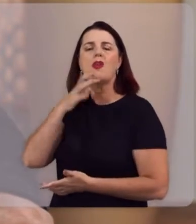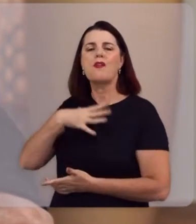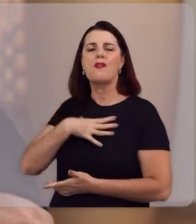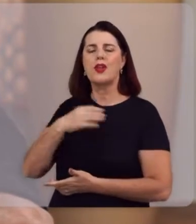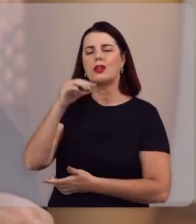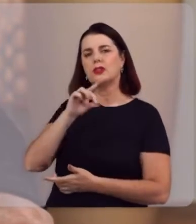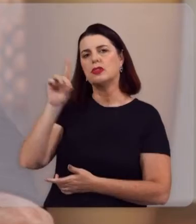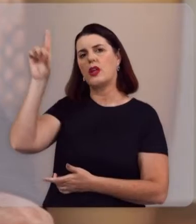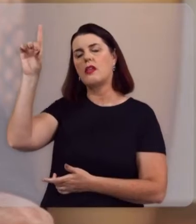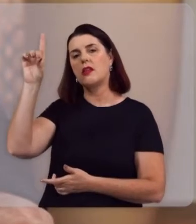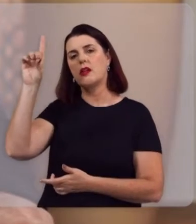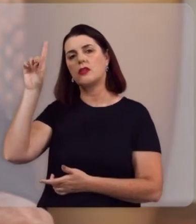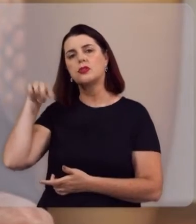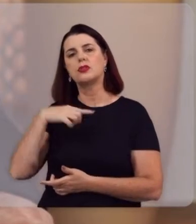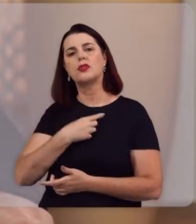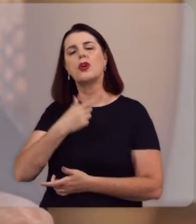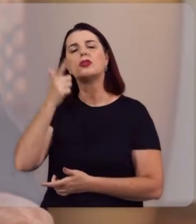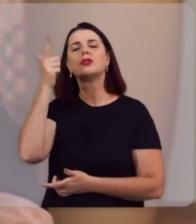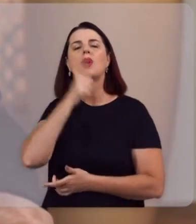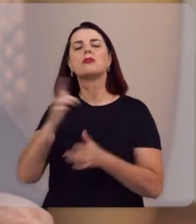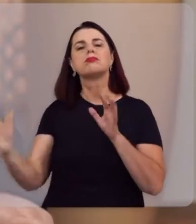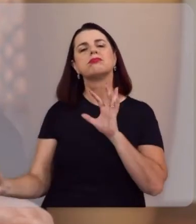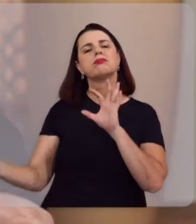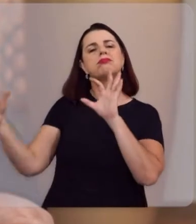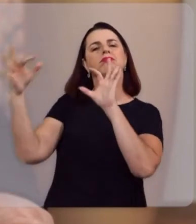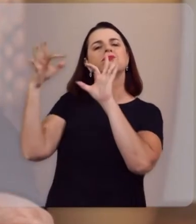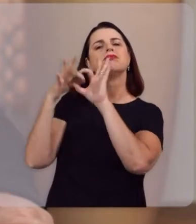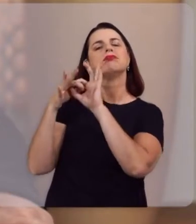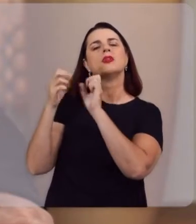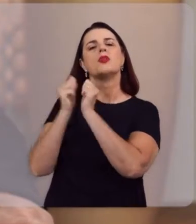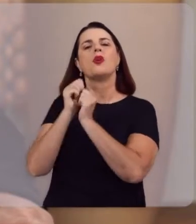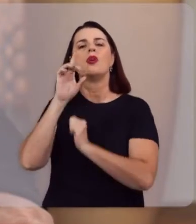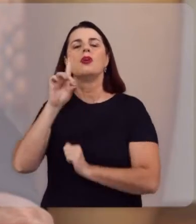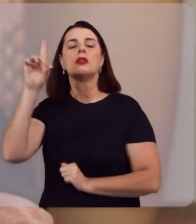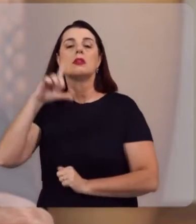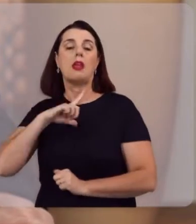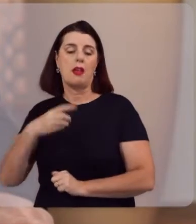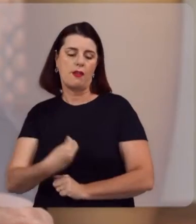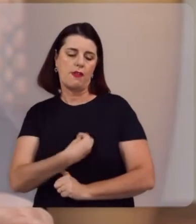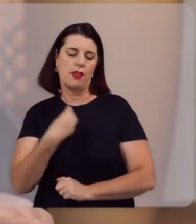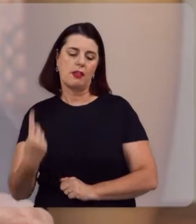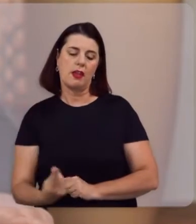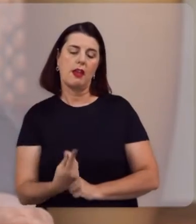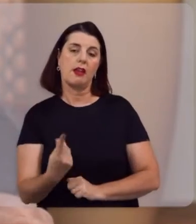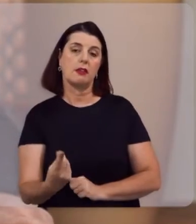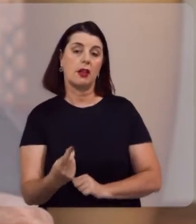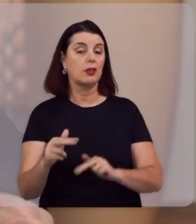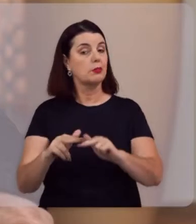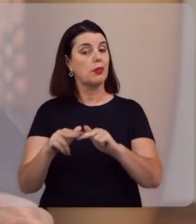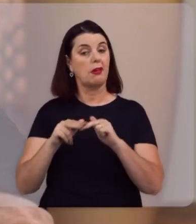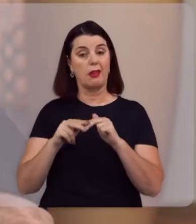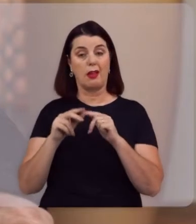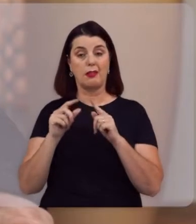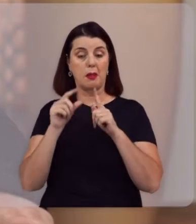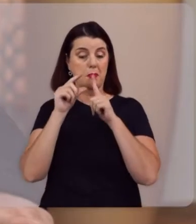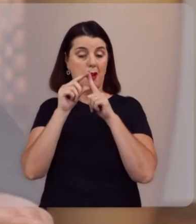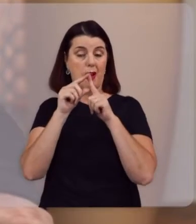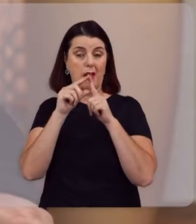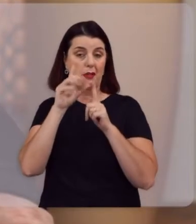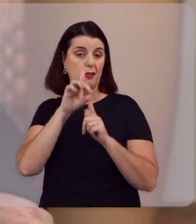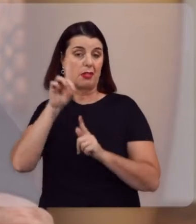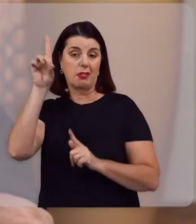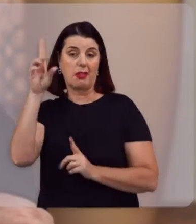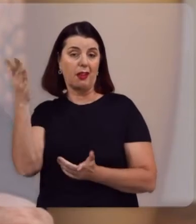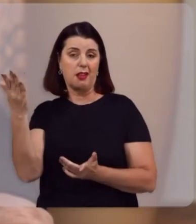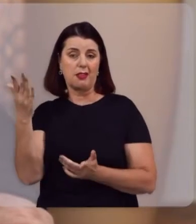como filhos de Deus, nós somos reconciliados com Deus, nós temos a vida eterna. Então, a mensagem da Bíblia